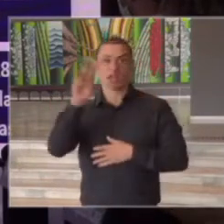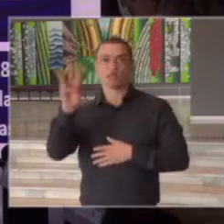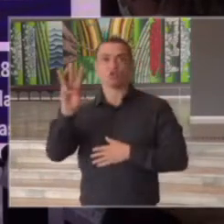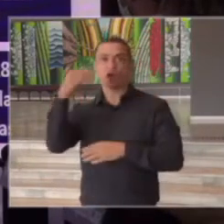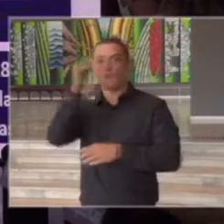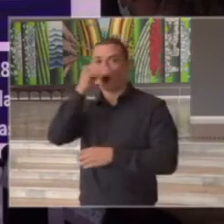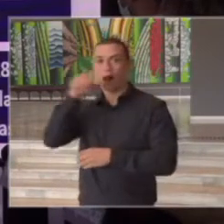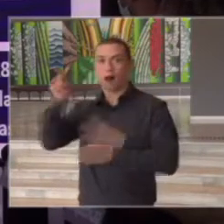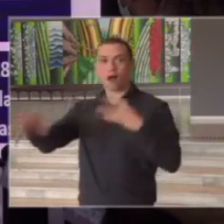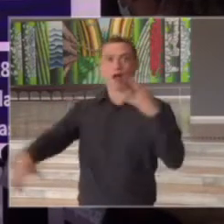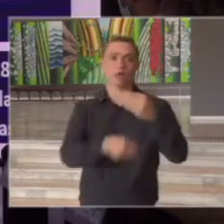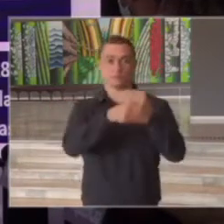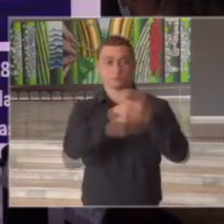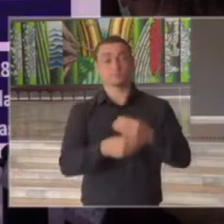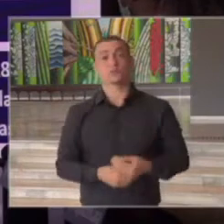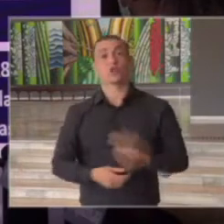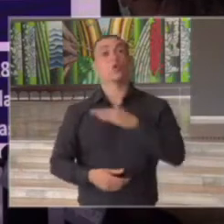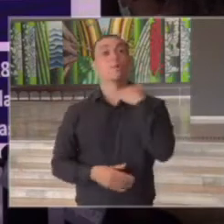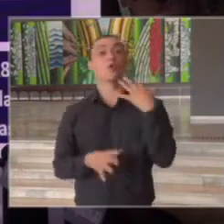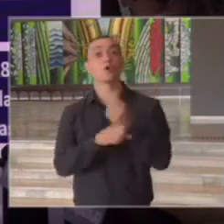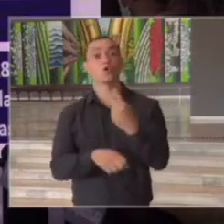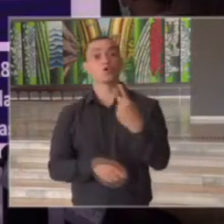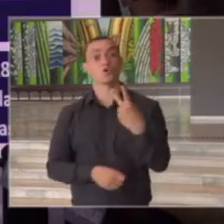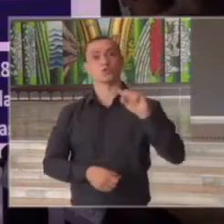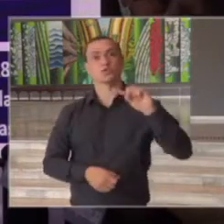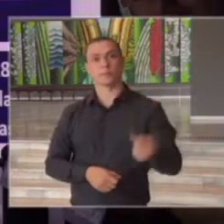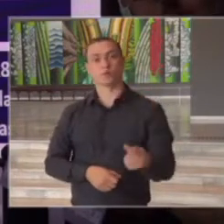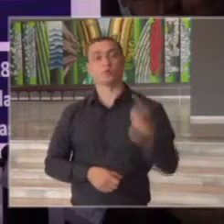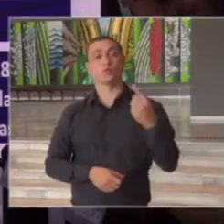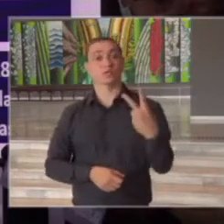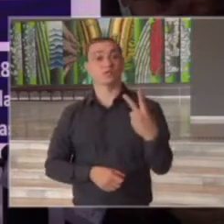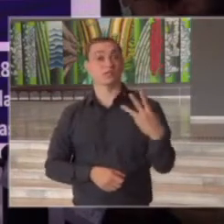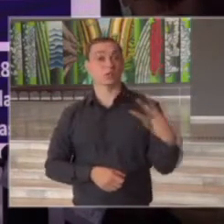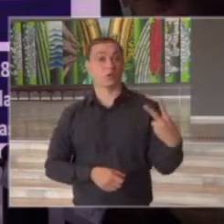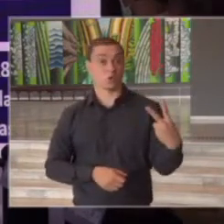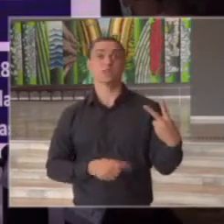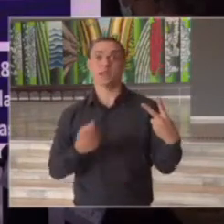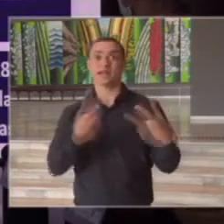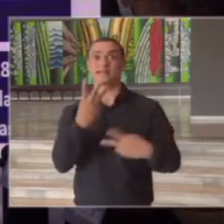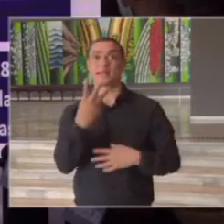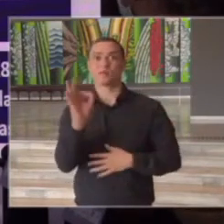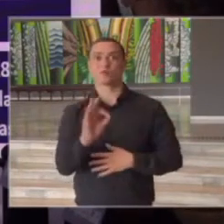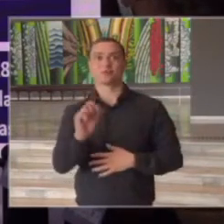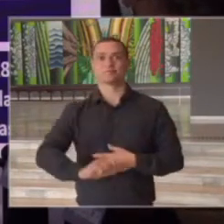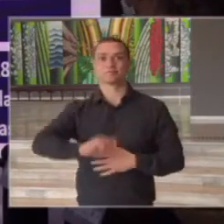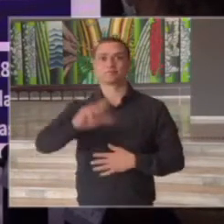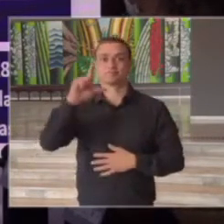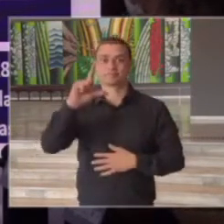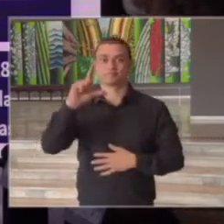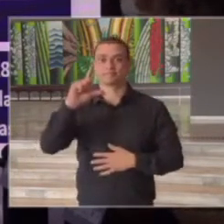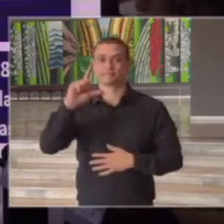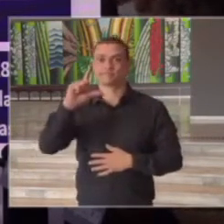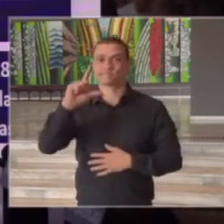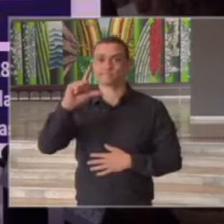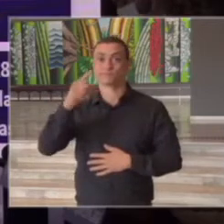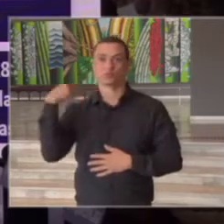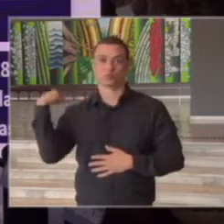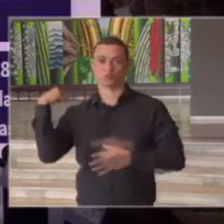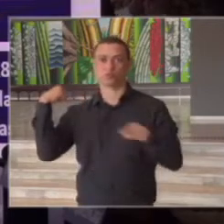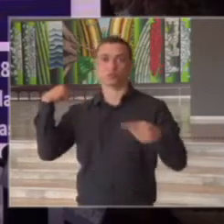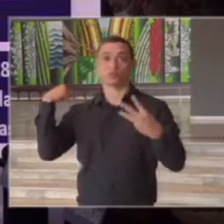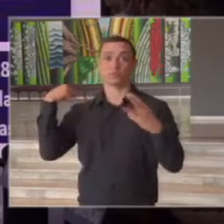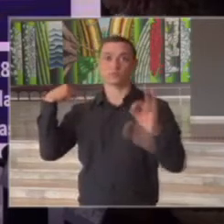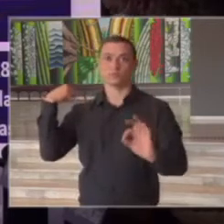dados número de óbitos 12 mil 232 3% acima do dado